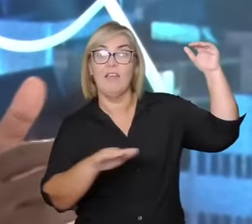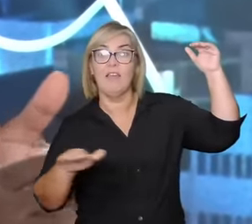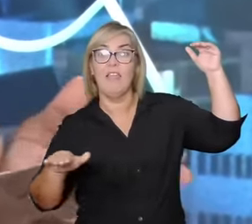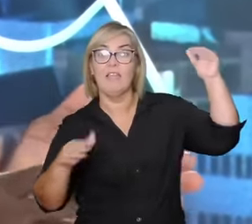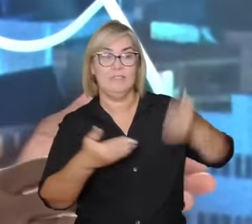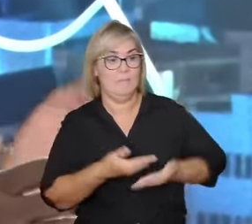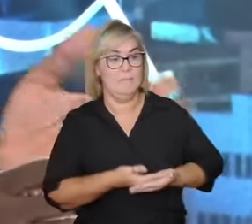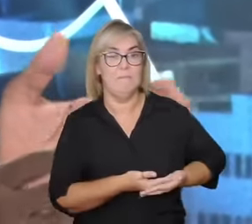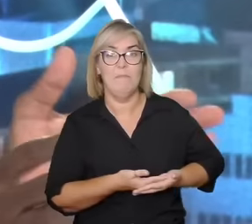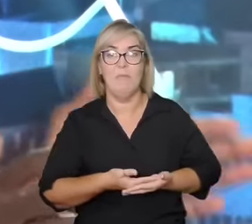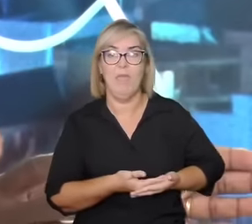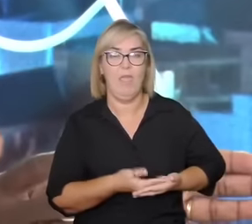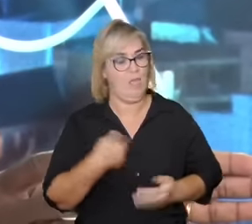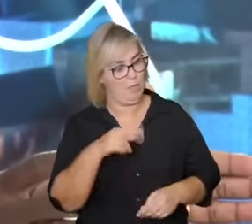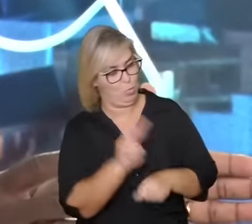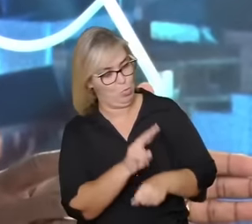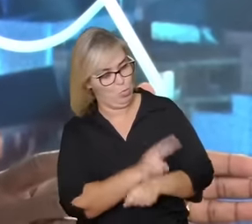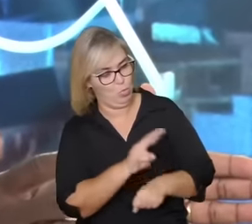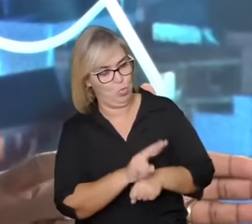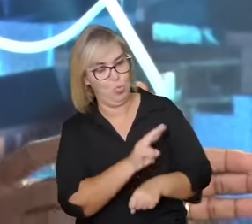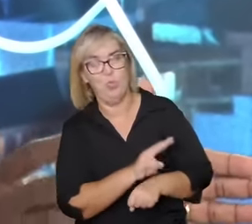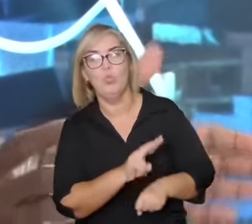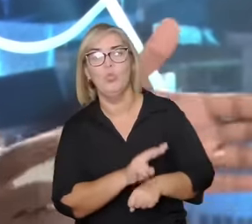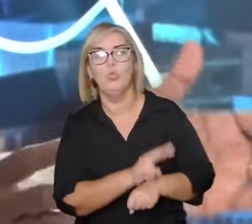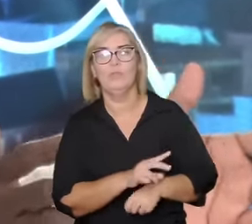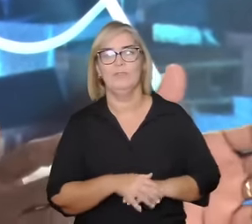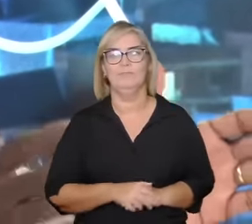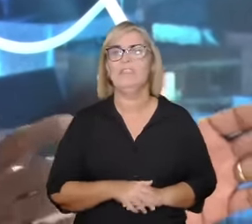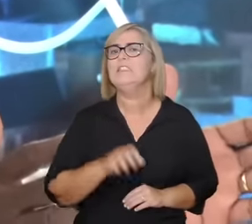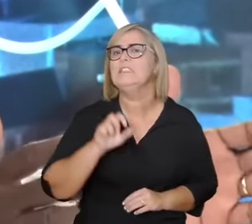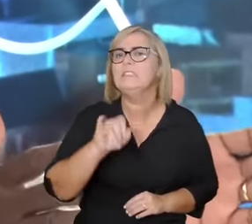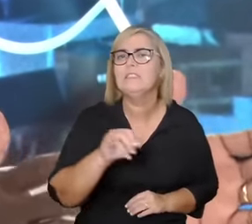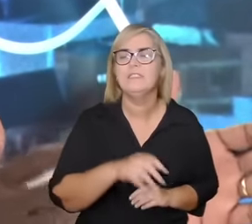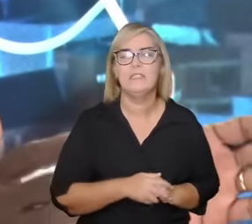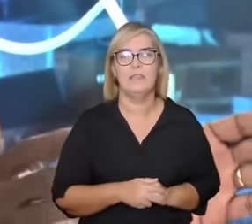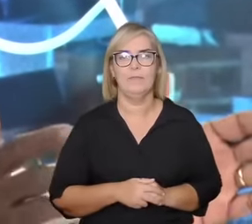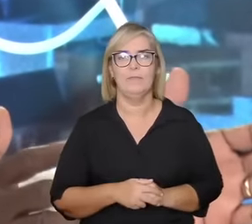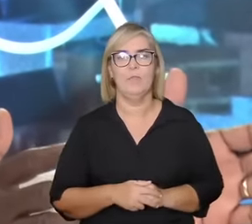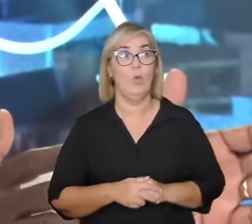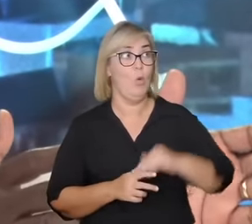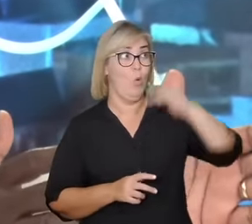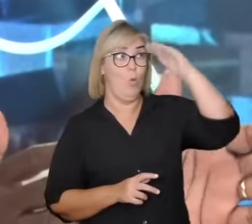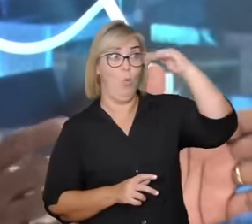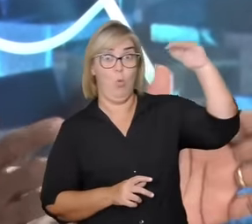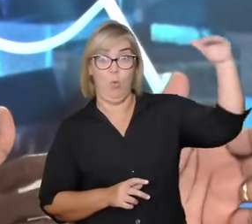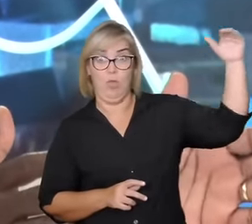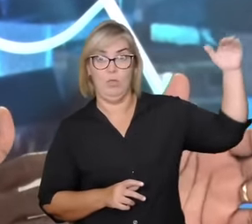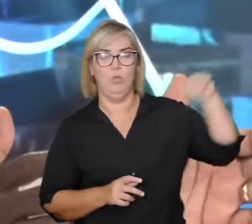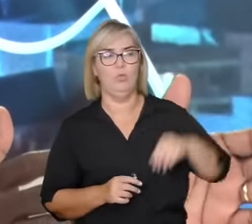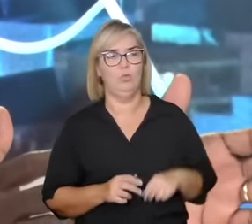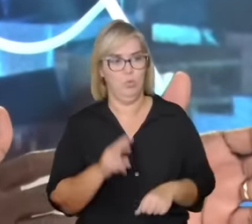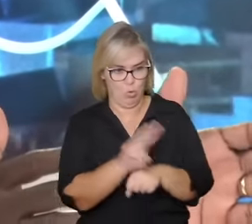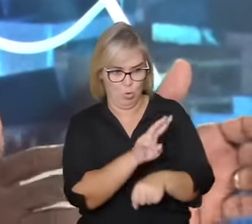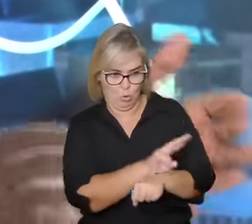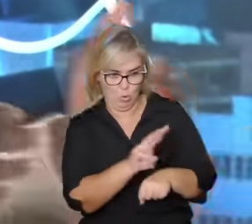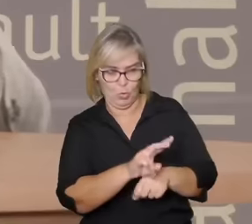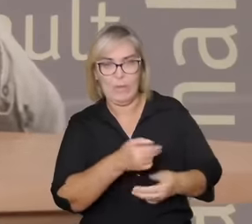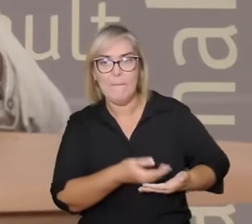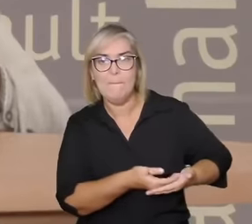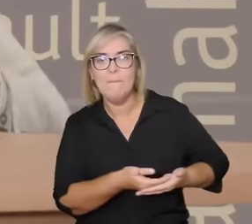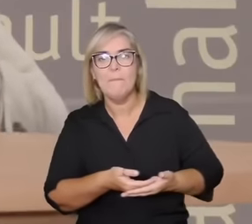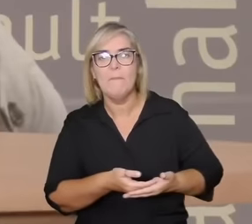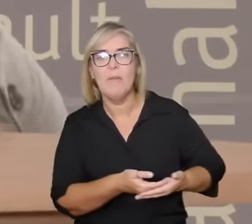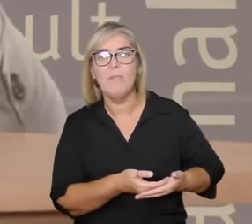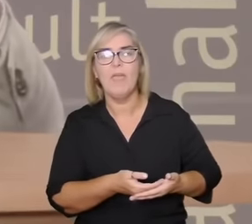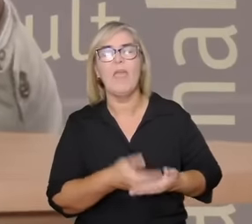bebê deve cuidar da criança do bebê se o adulto deve cuidar da criança do bebê o adulto